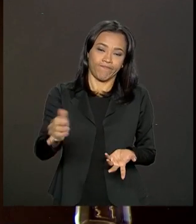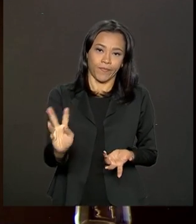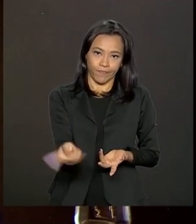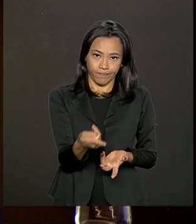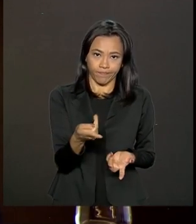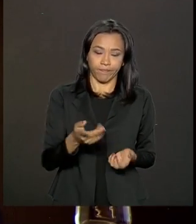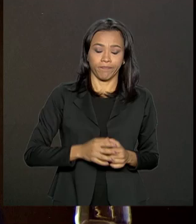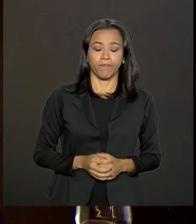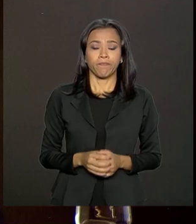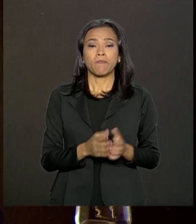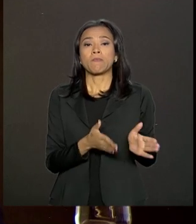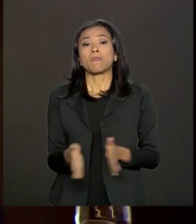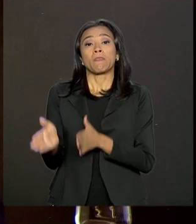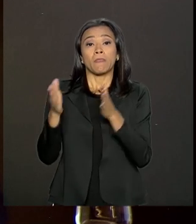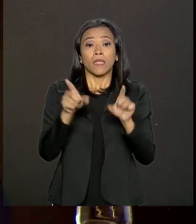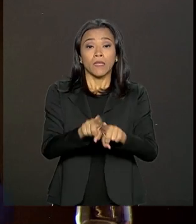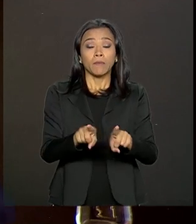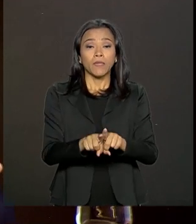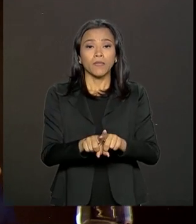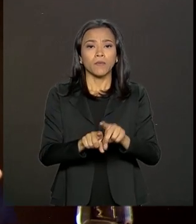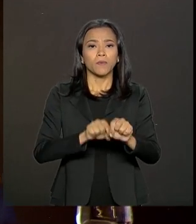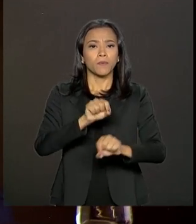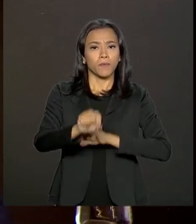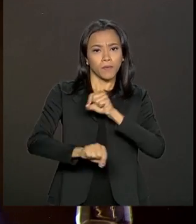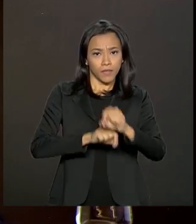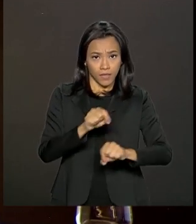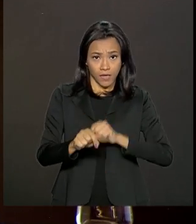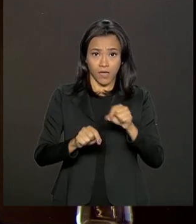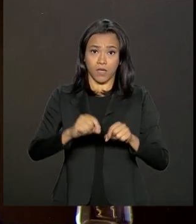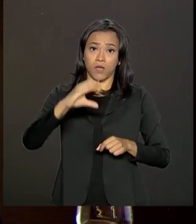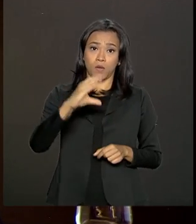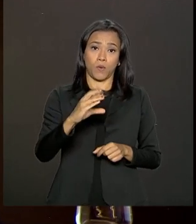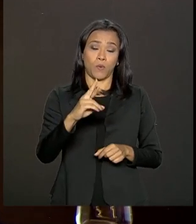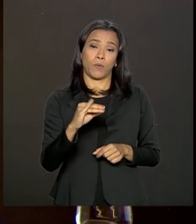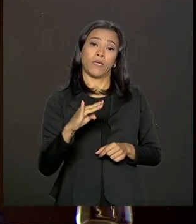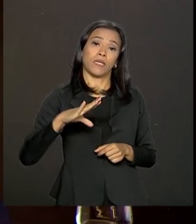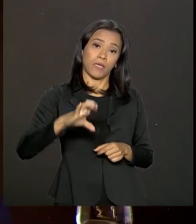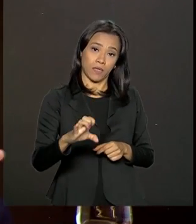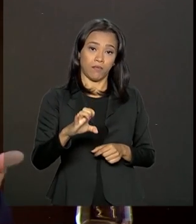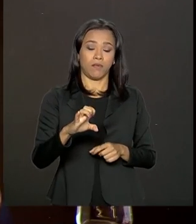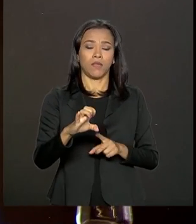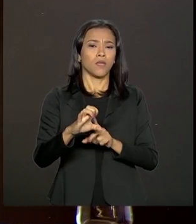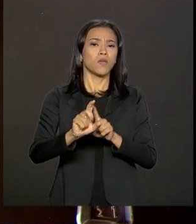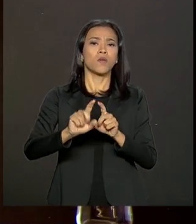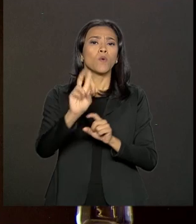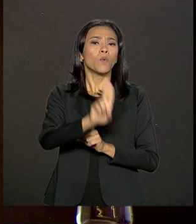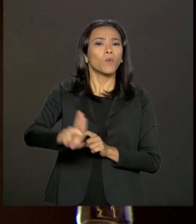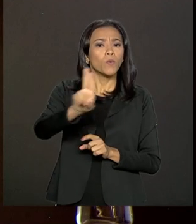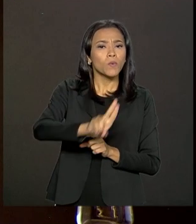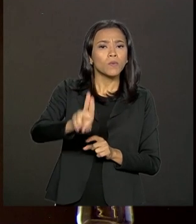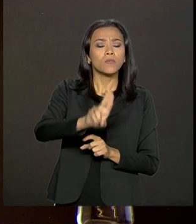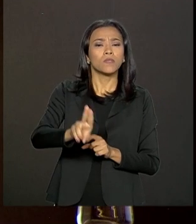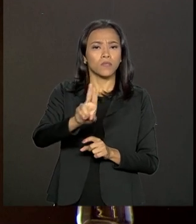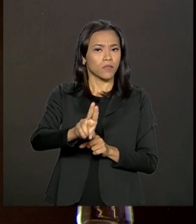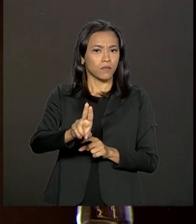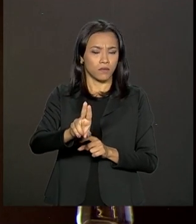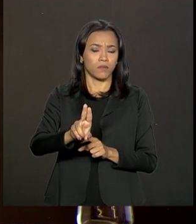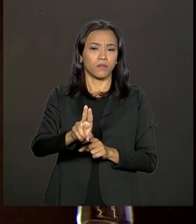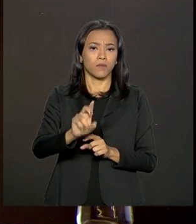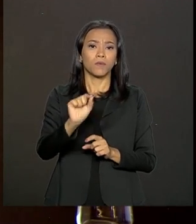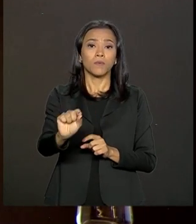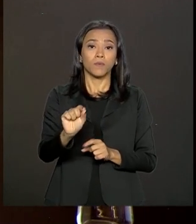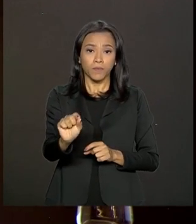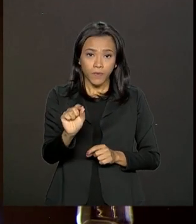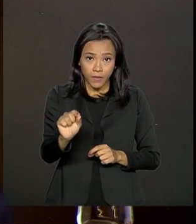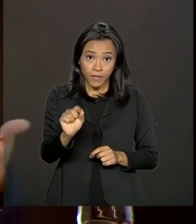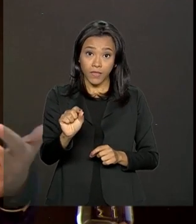Por outro lado, também a criminalidade organizada se utiliza, não raramente, de